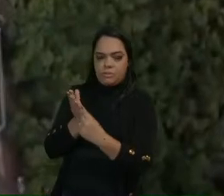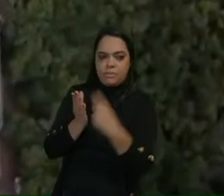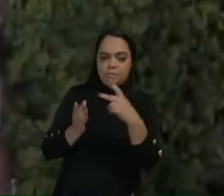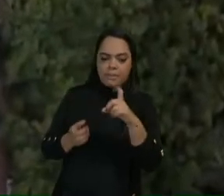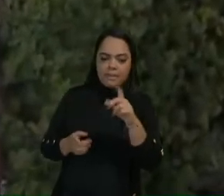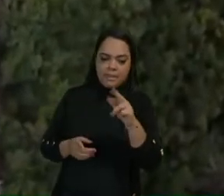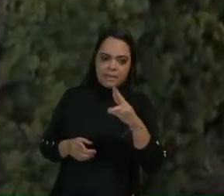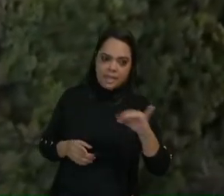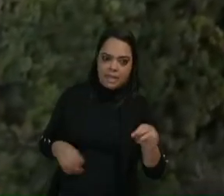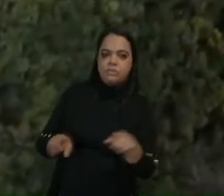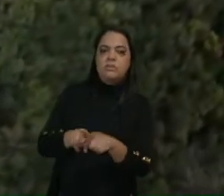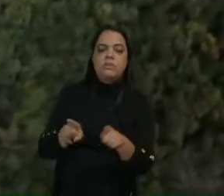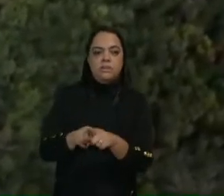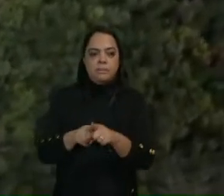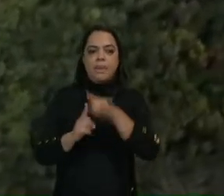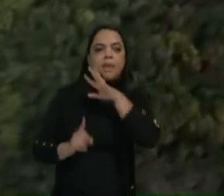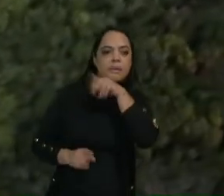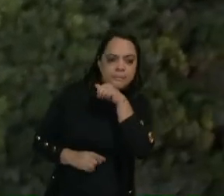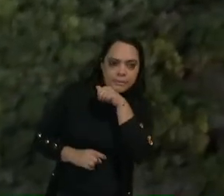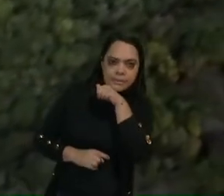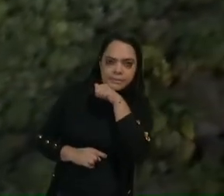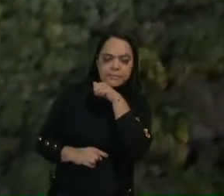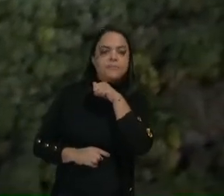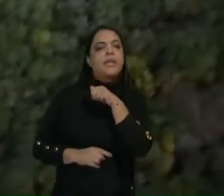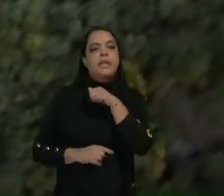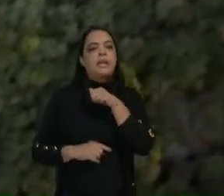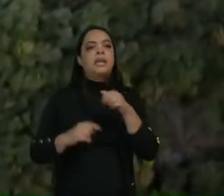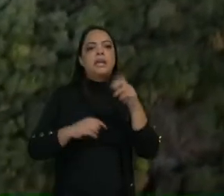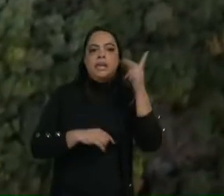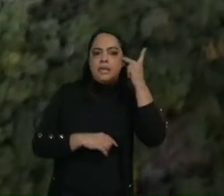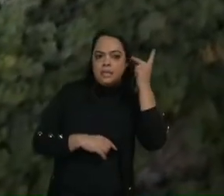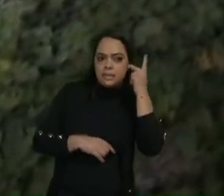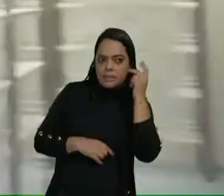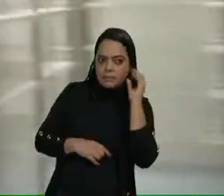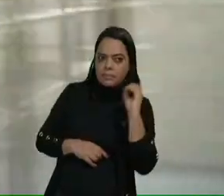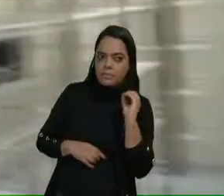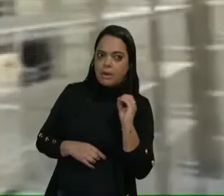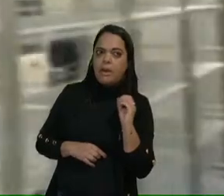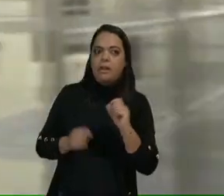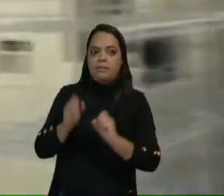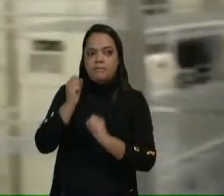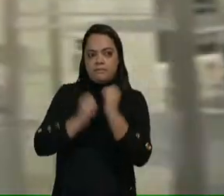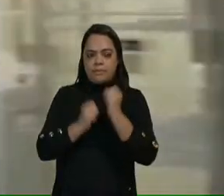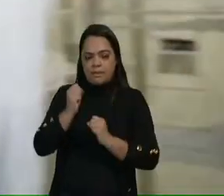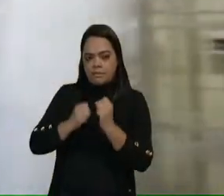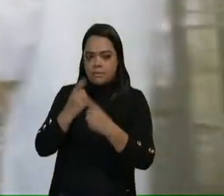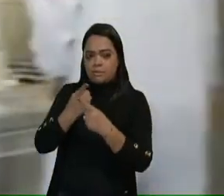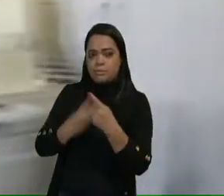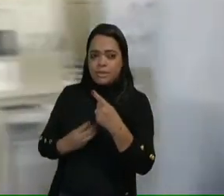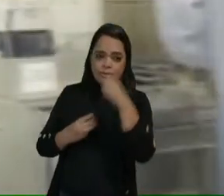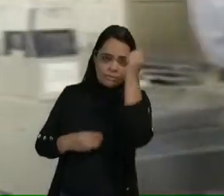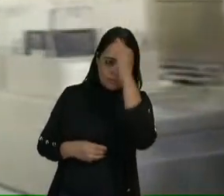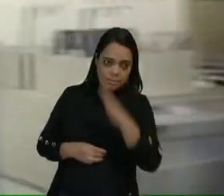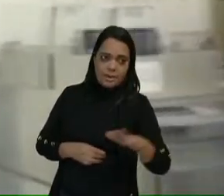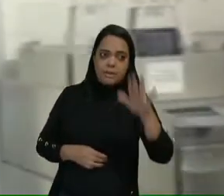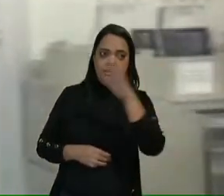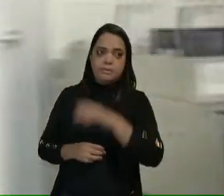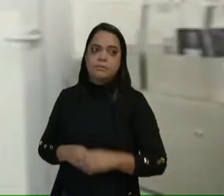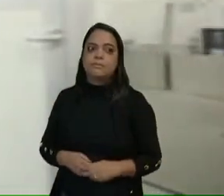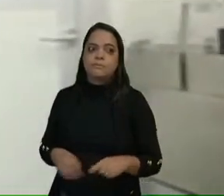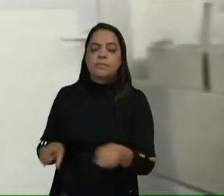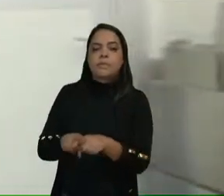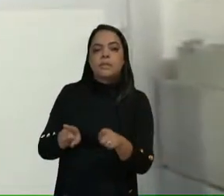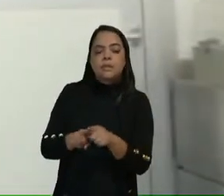estatal em Porto Alegre fornece um terço dos insumos consumidos nesse setor no Brasil. Em junho, o governo Bolsonaro iniciou o processo de